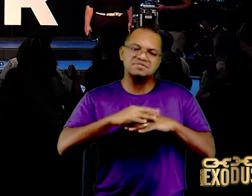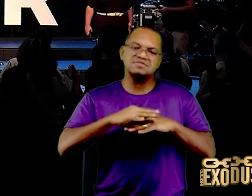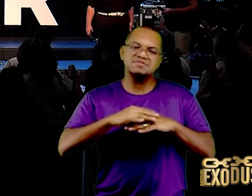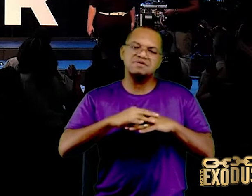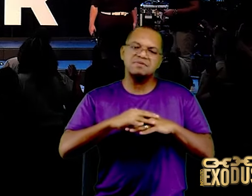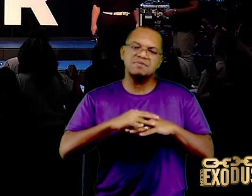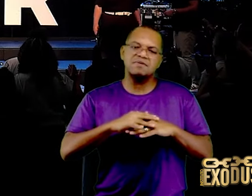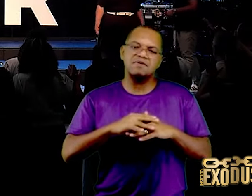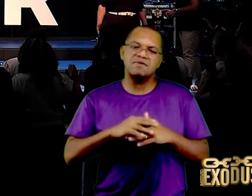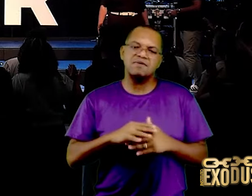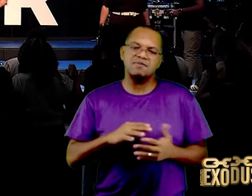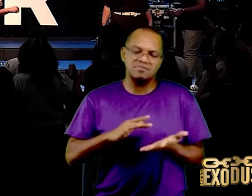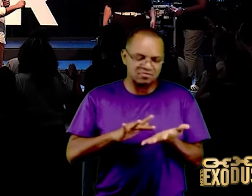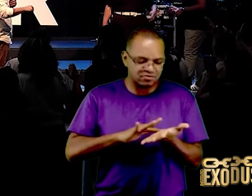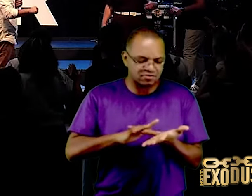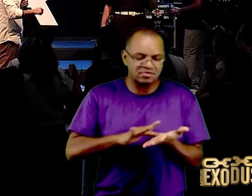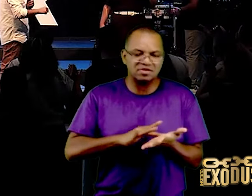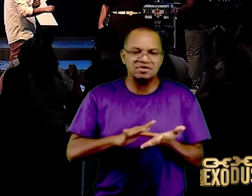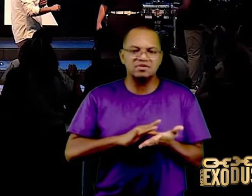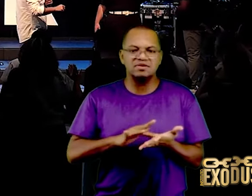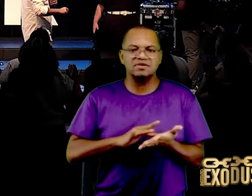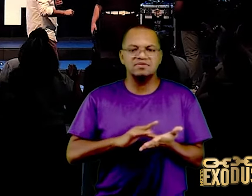disfarçado de temperamento ruim,